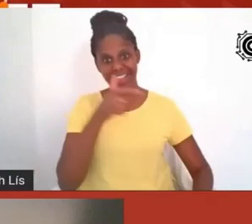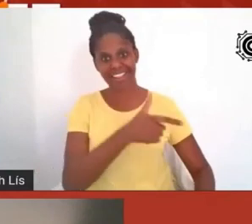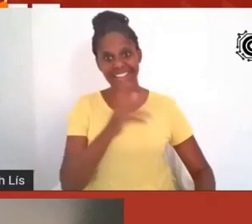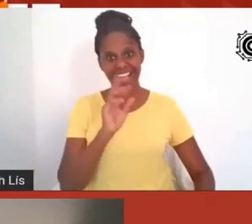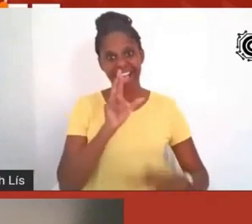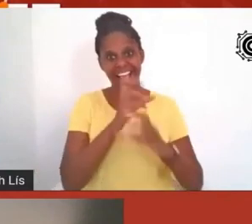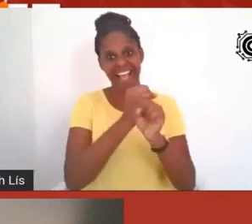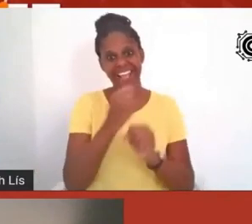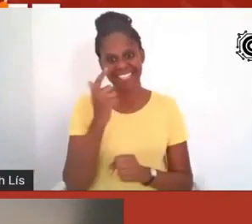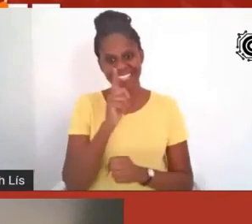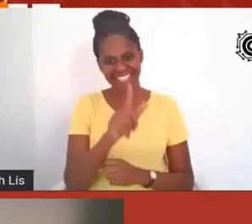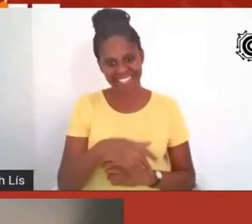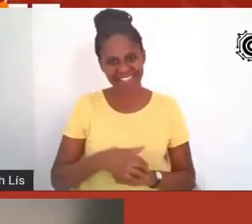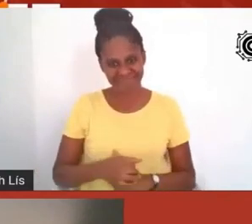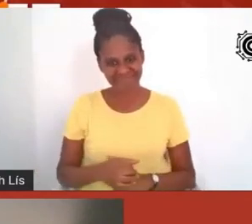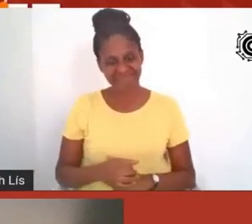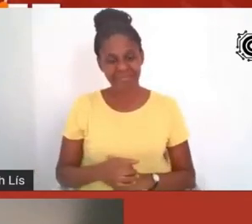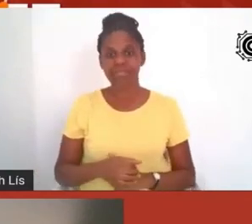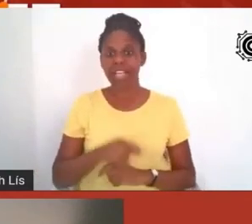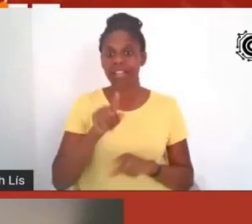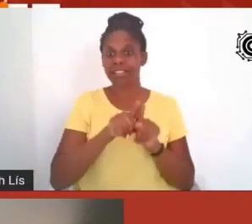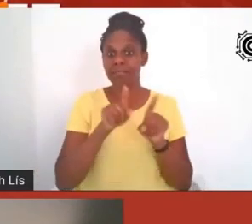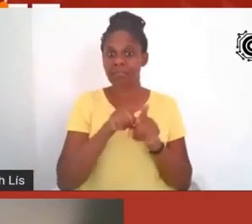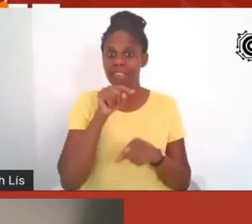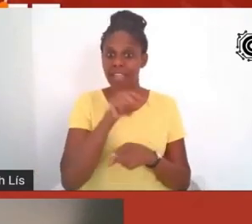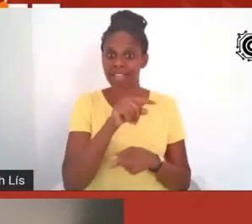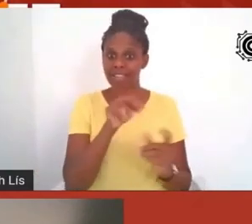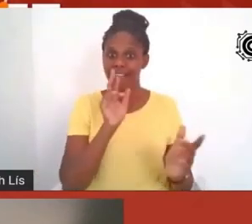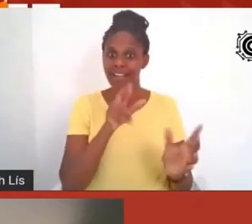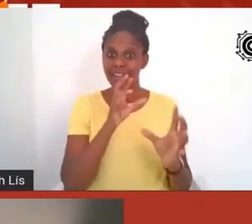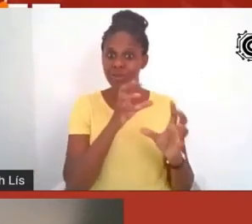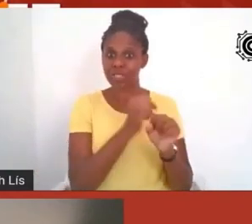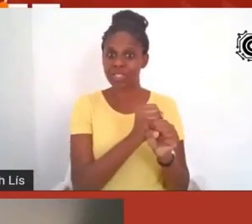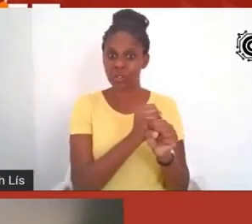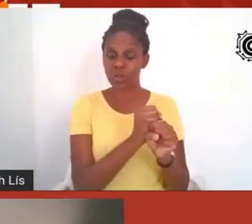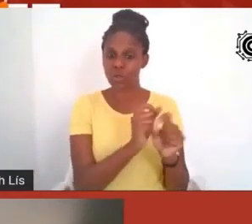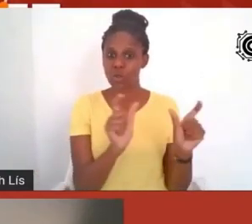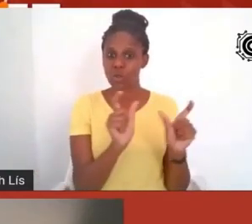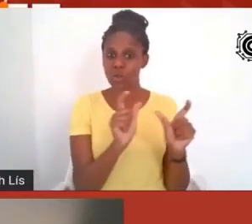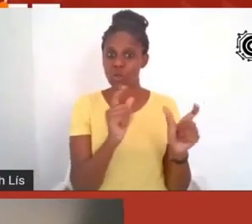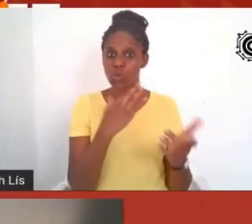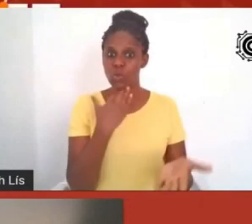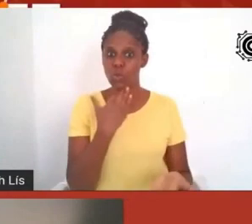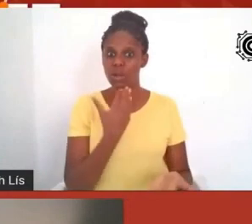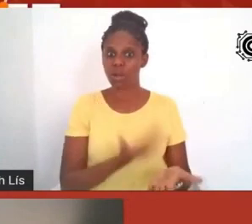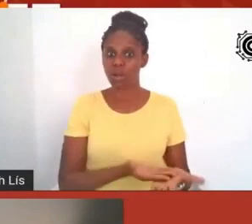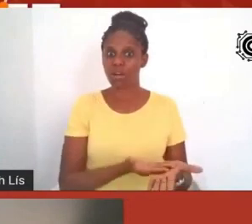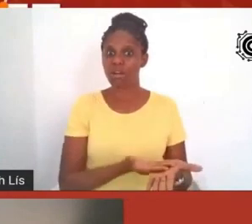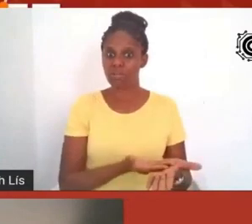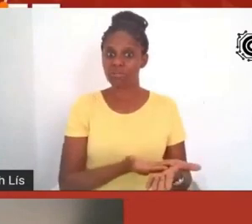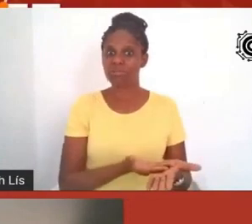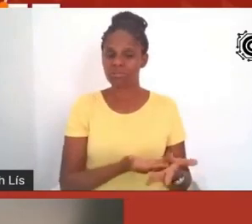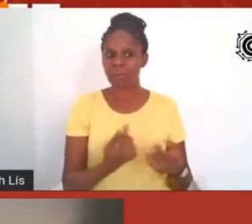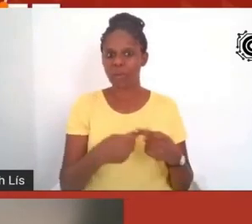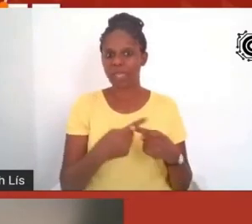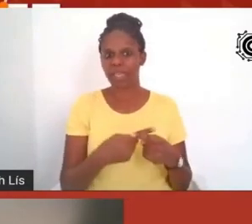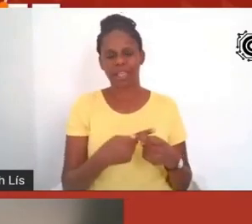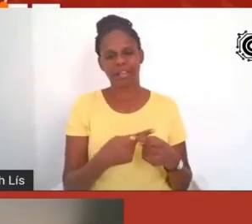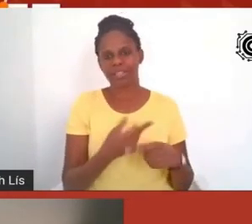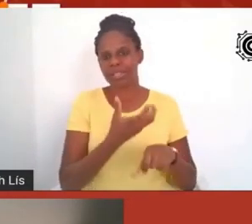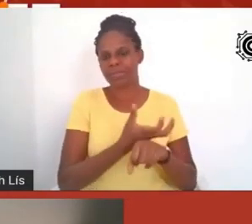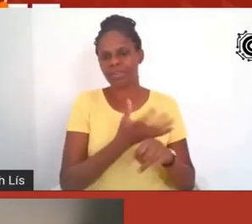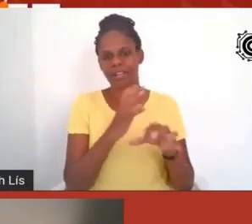e resultado impressionante até onde eu conheço os números de cálculo um e me